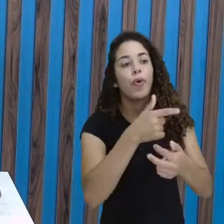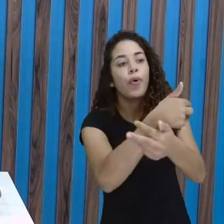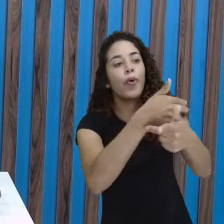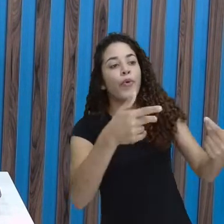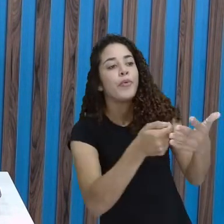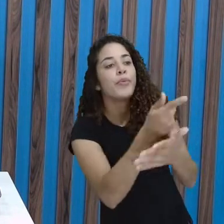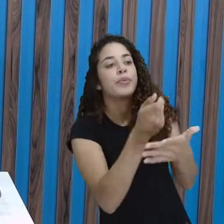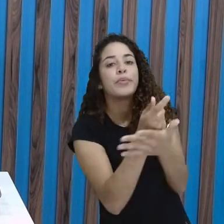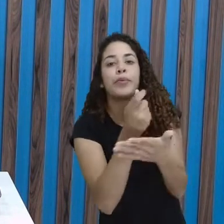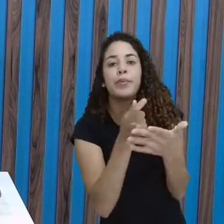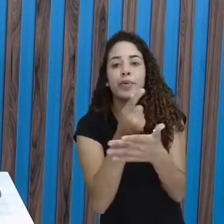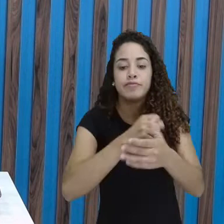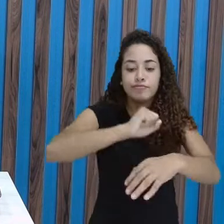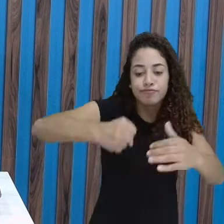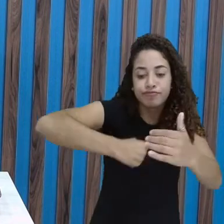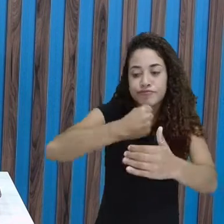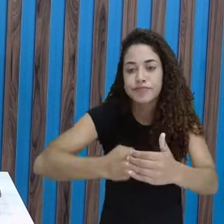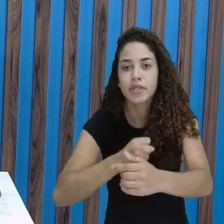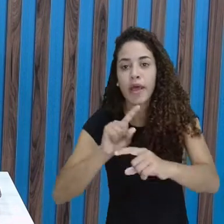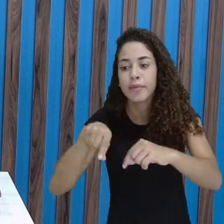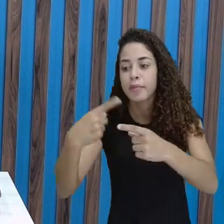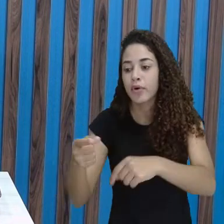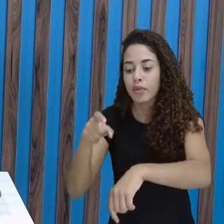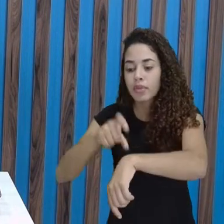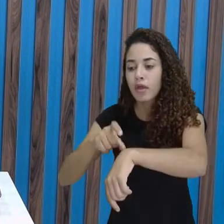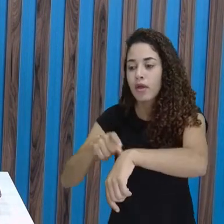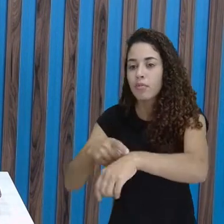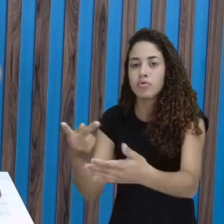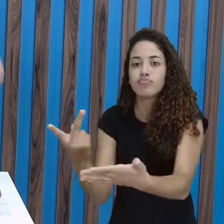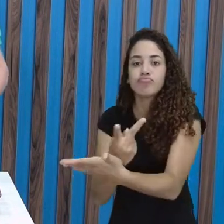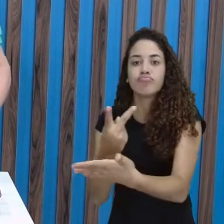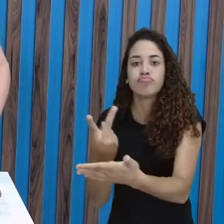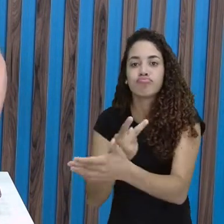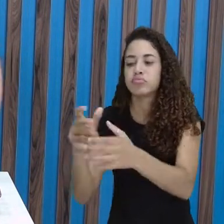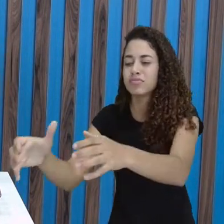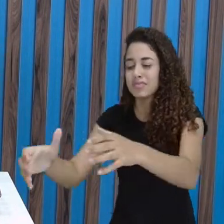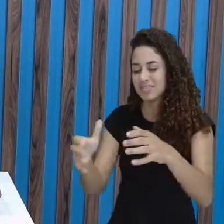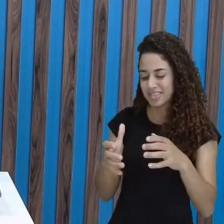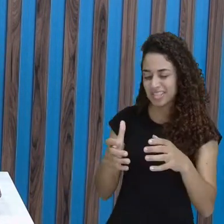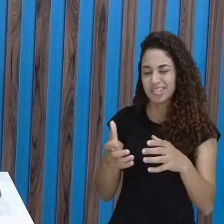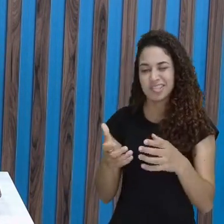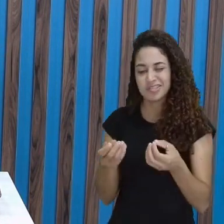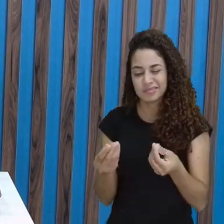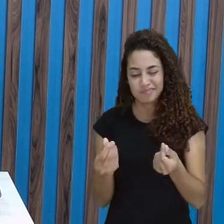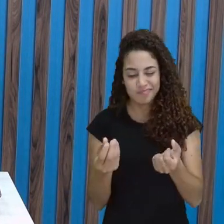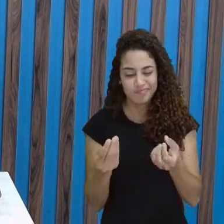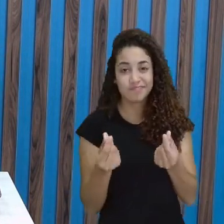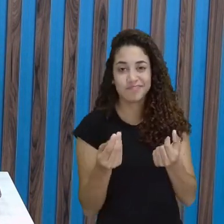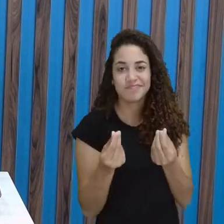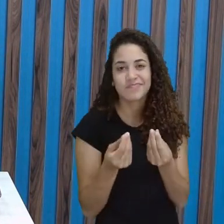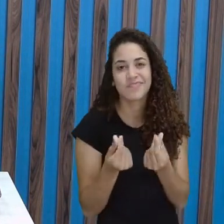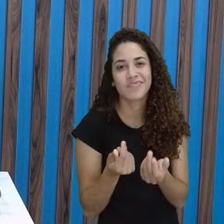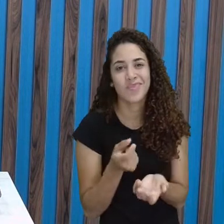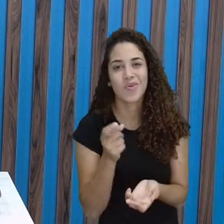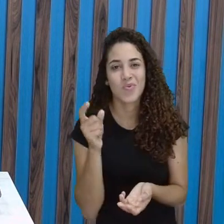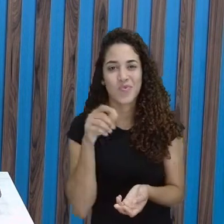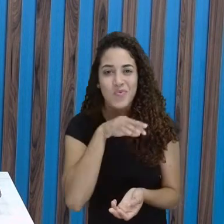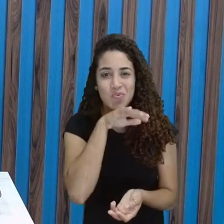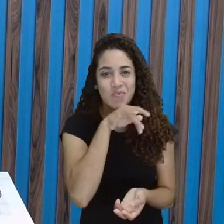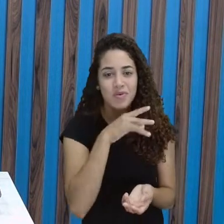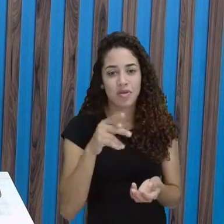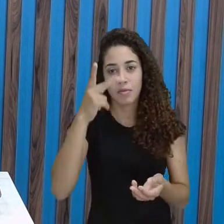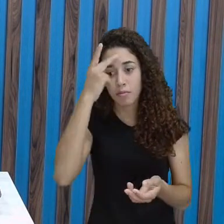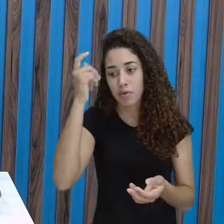ingredientes e tirar no tempo errado. Ou cedo demais, ou tarde demais. Porque aí não dá certo e ninguém